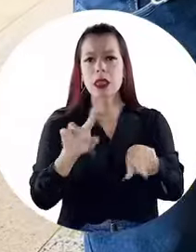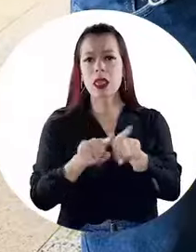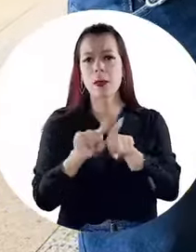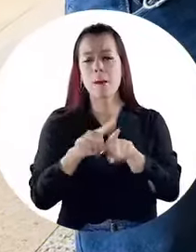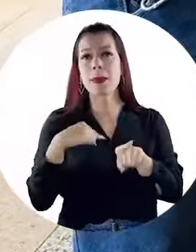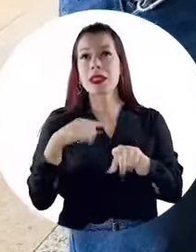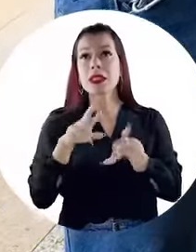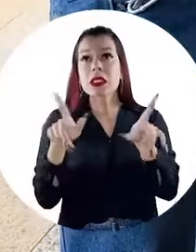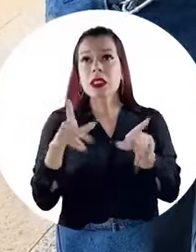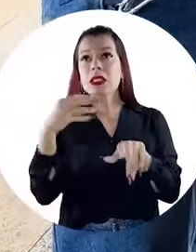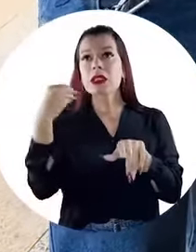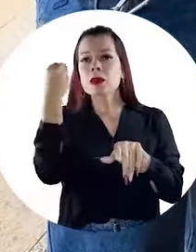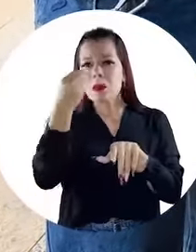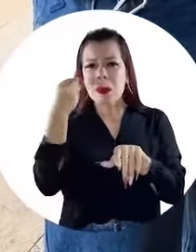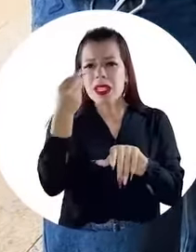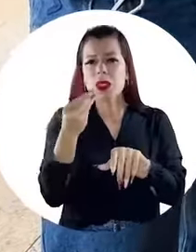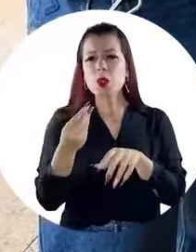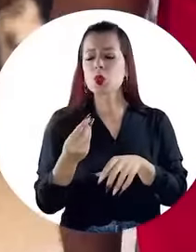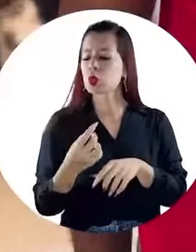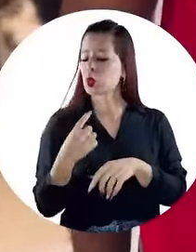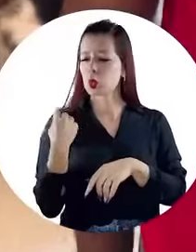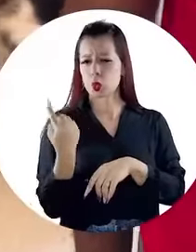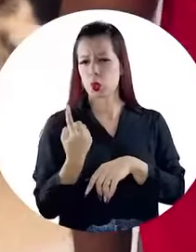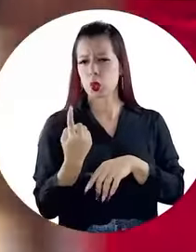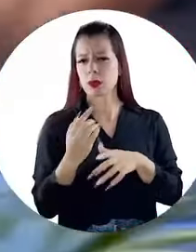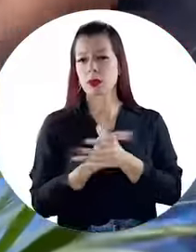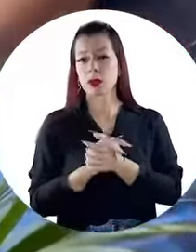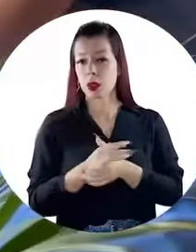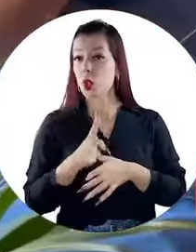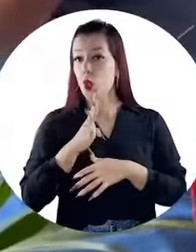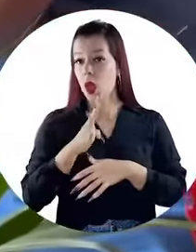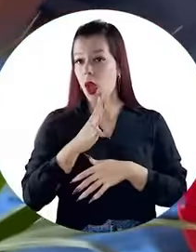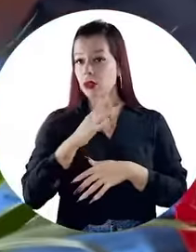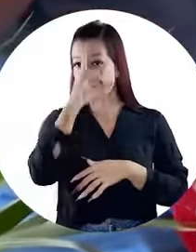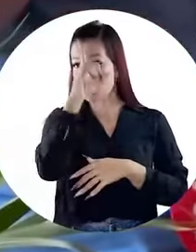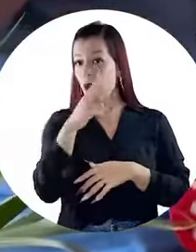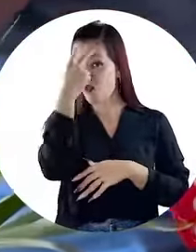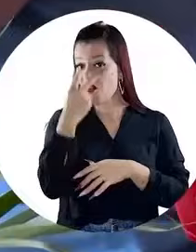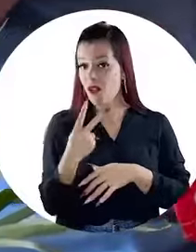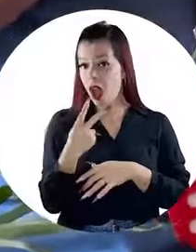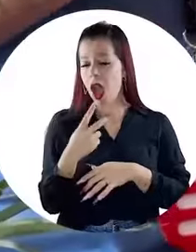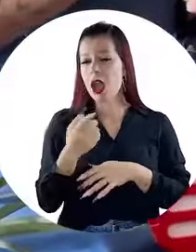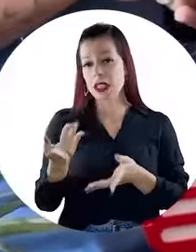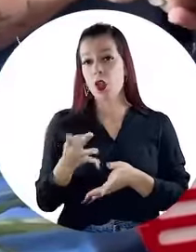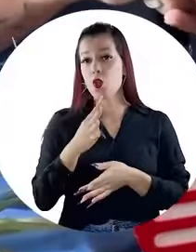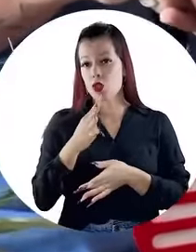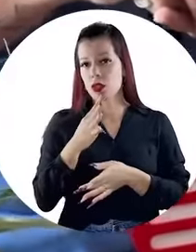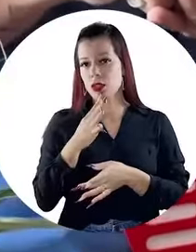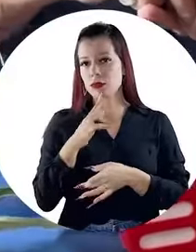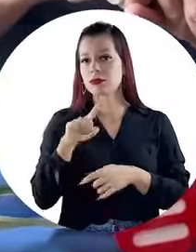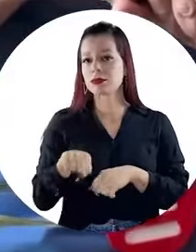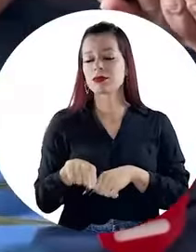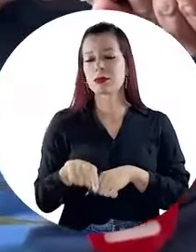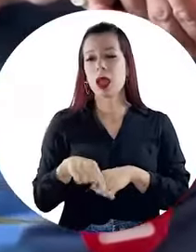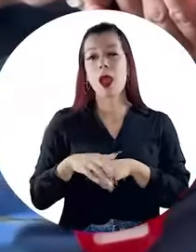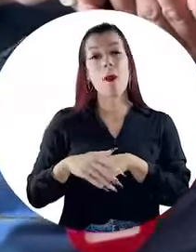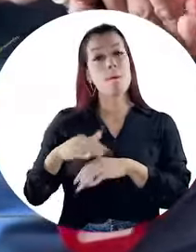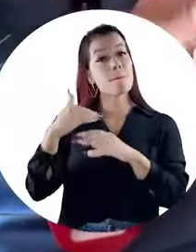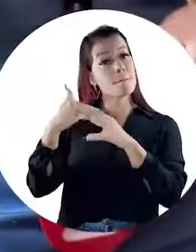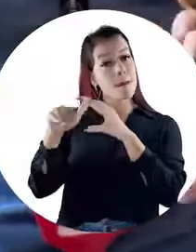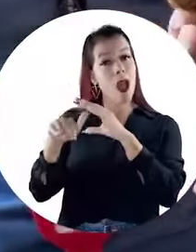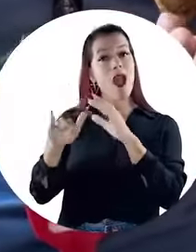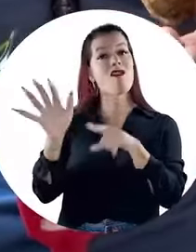tocar neles, né, que para mim foi uma experiência única, né. Conhece algum deficiente visual que queira conhecer o Bioparque Pantanal?